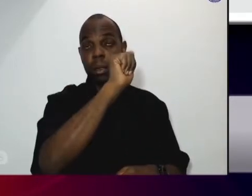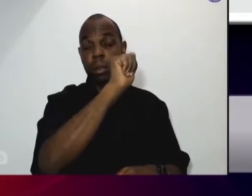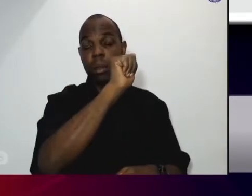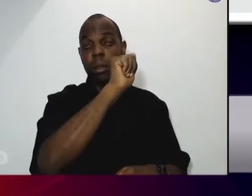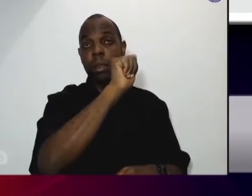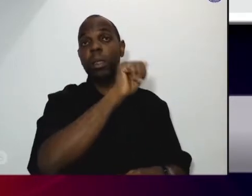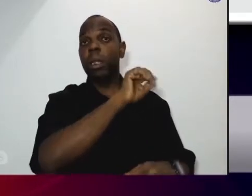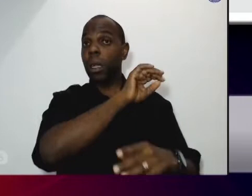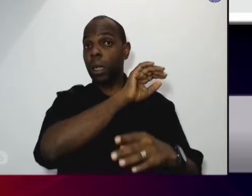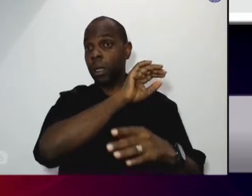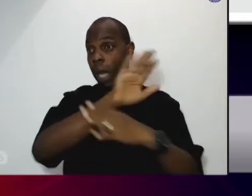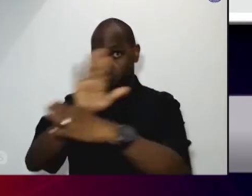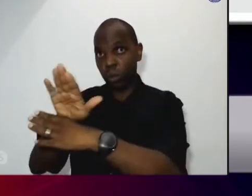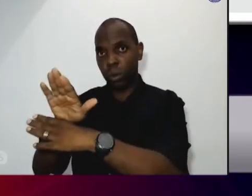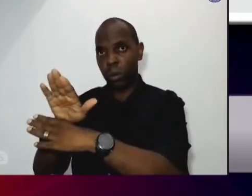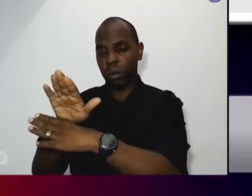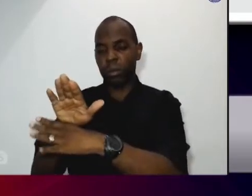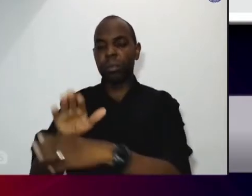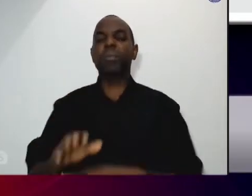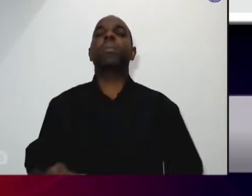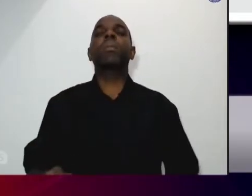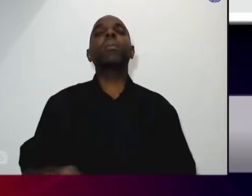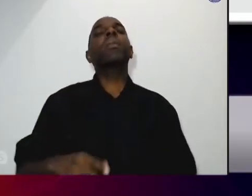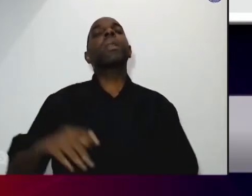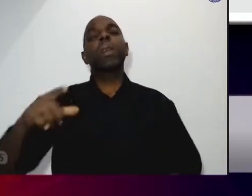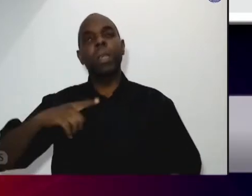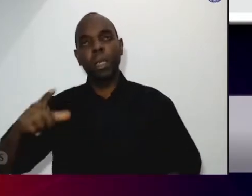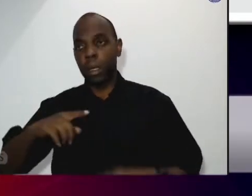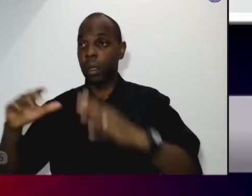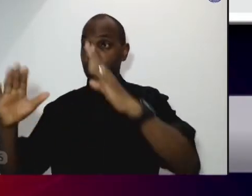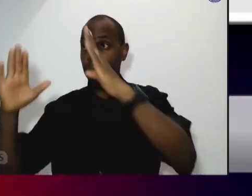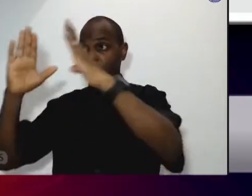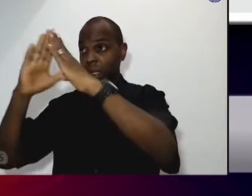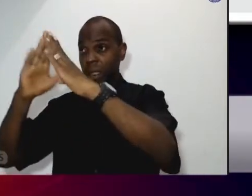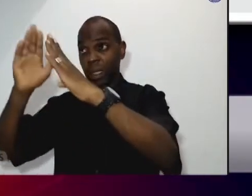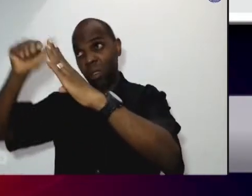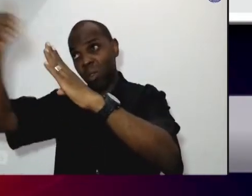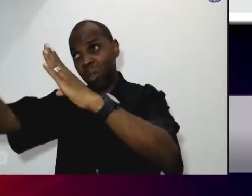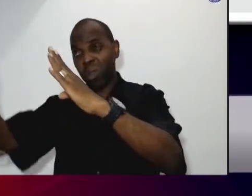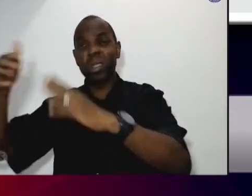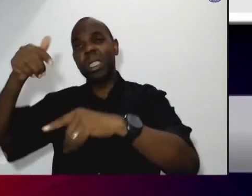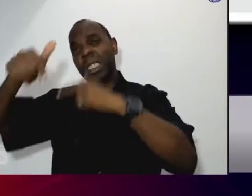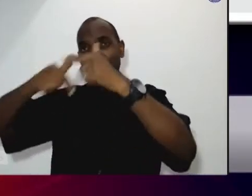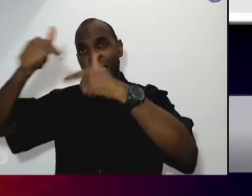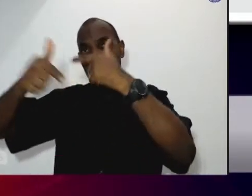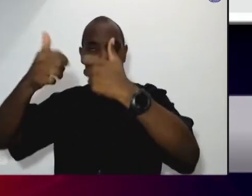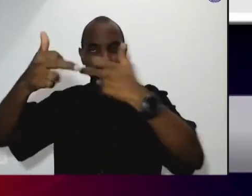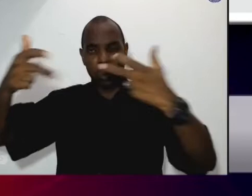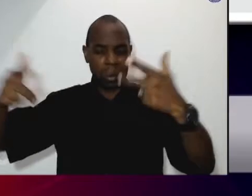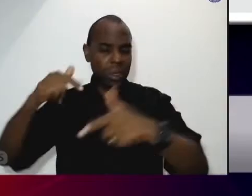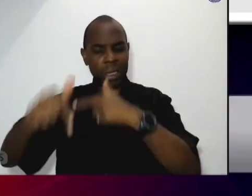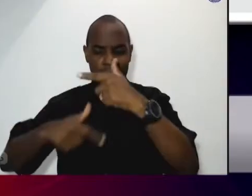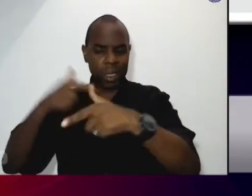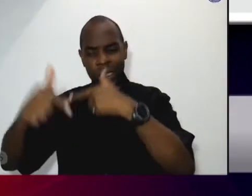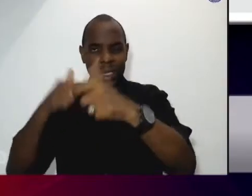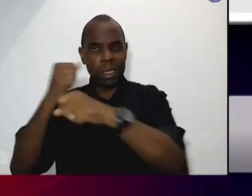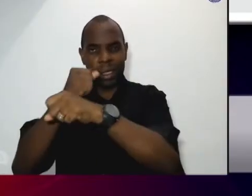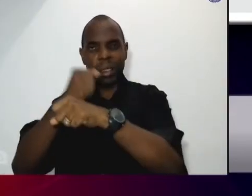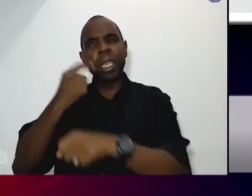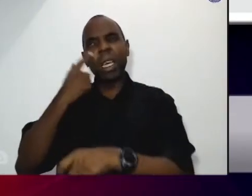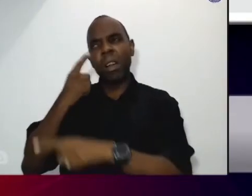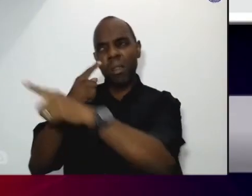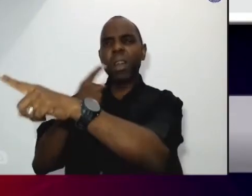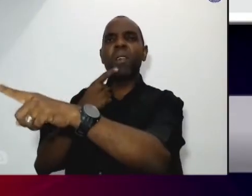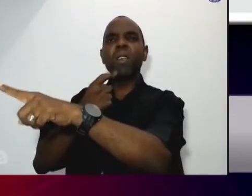Ficamos por muito tempo trabalhando nos fundos da capela. Dá para ver na foto ali meia avermelhada ou